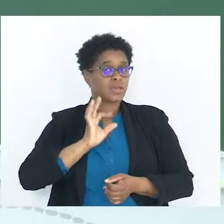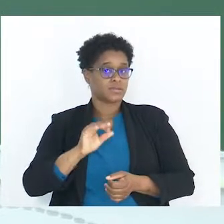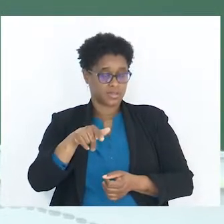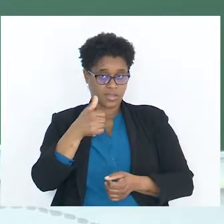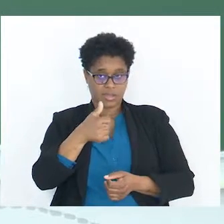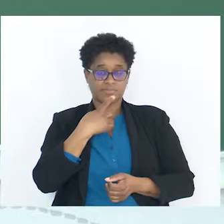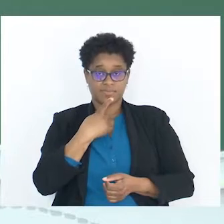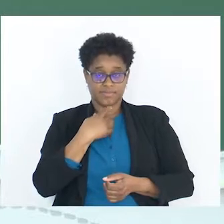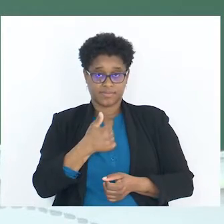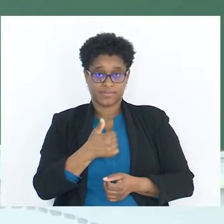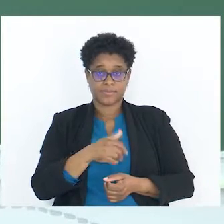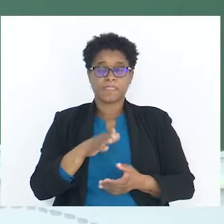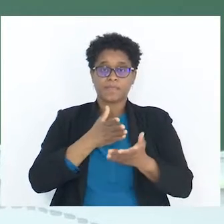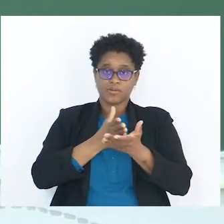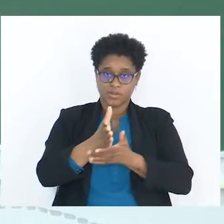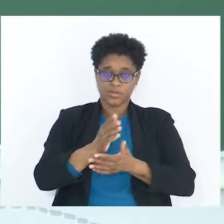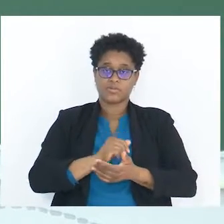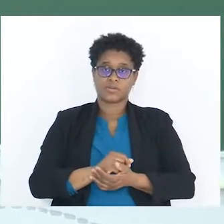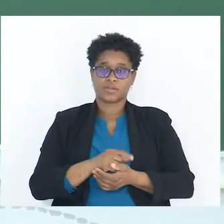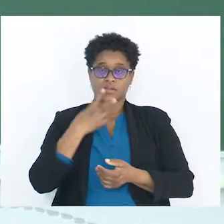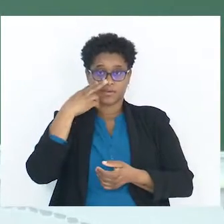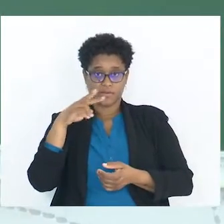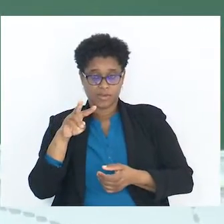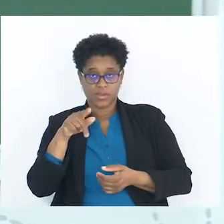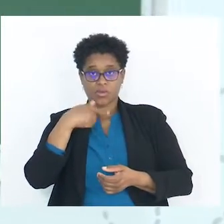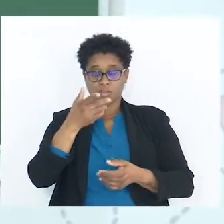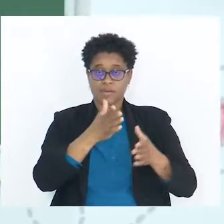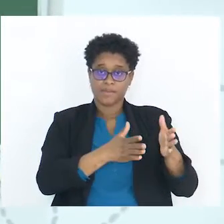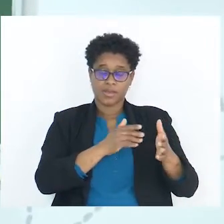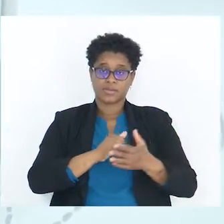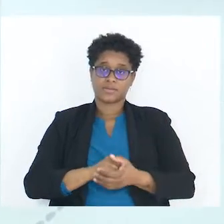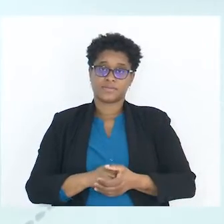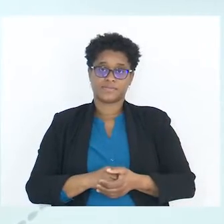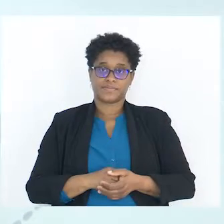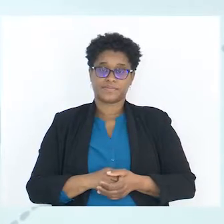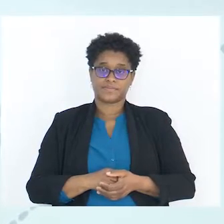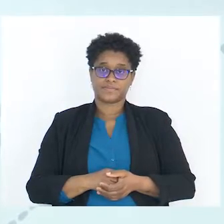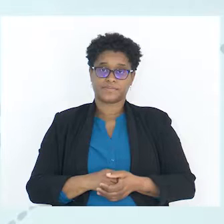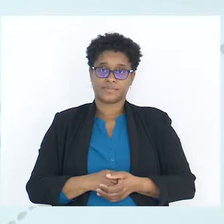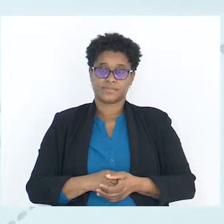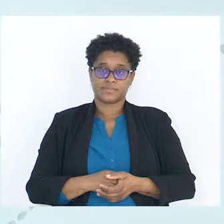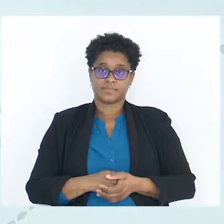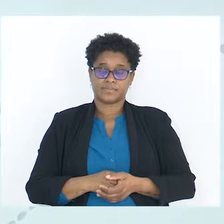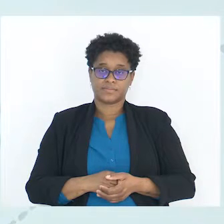Continuando. Vamos ver a outra parte. Ok?